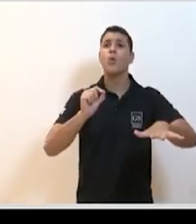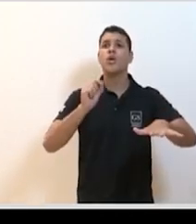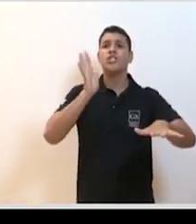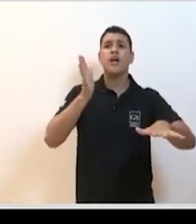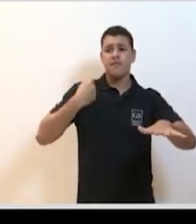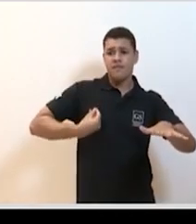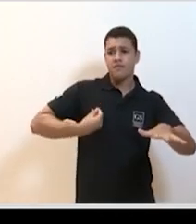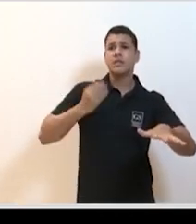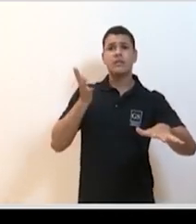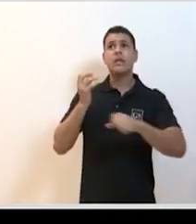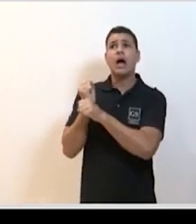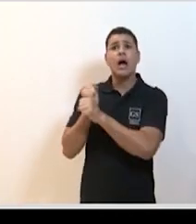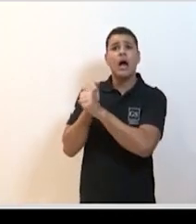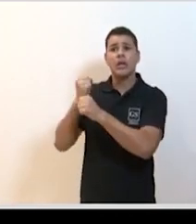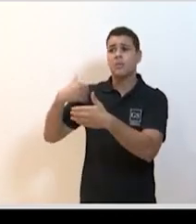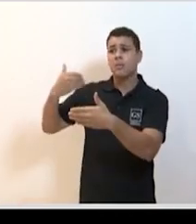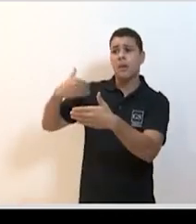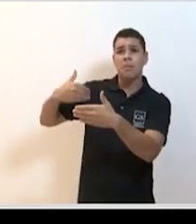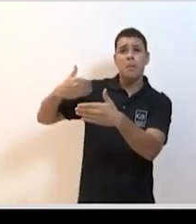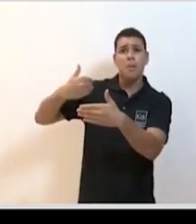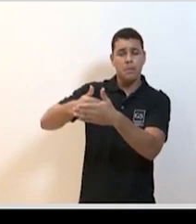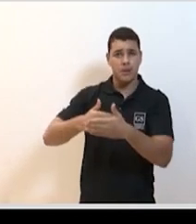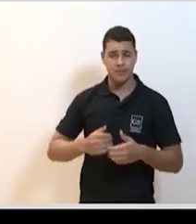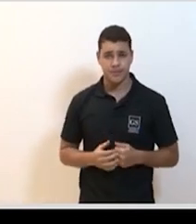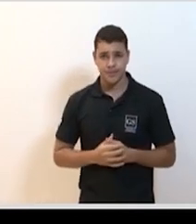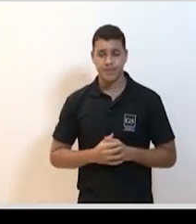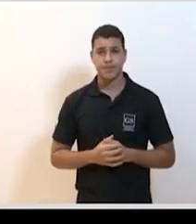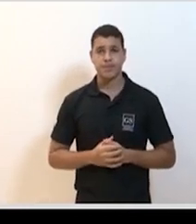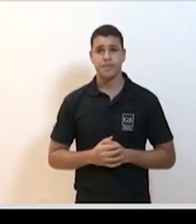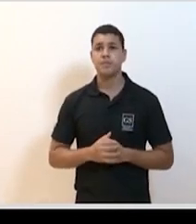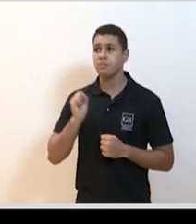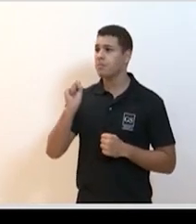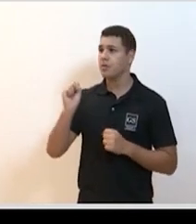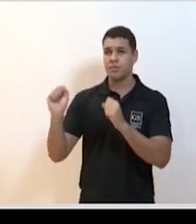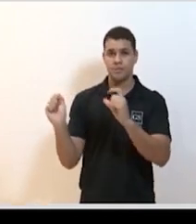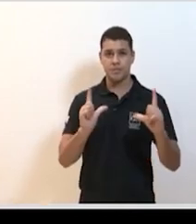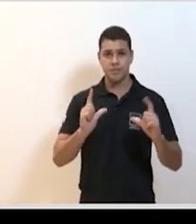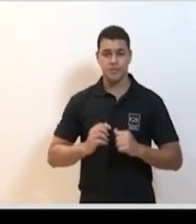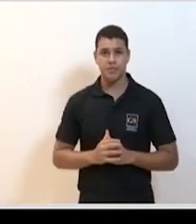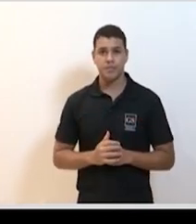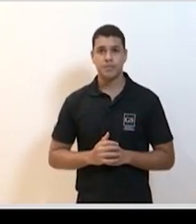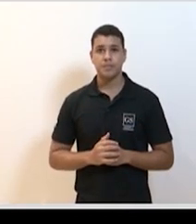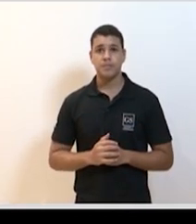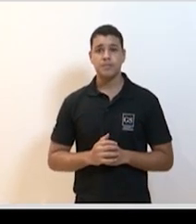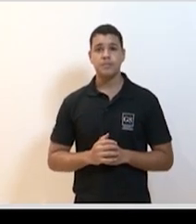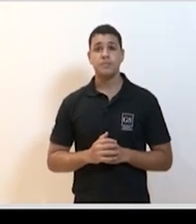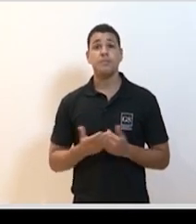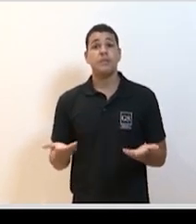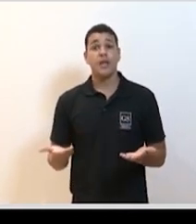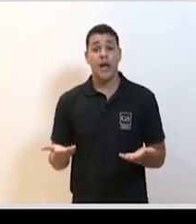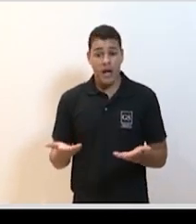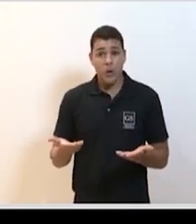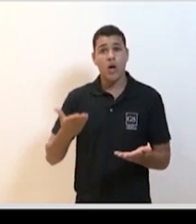com a gente há muito tempo, já aparece num percentual de casos que complicam desses resfriados comuns. Pode passar o próximo, por favor? O que a gente tem de histórico do